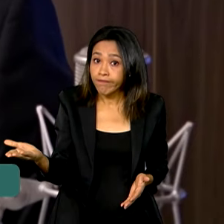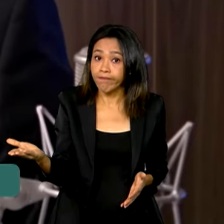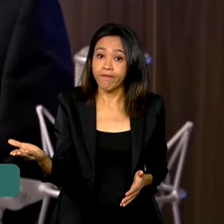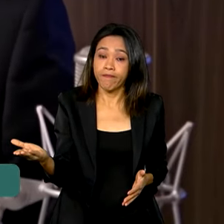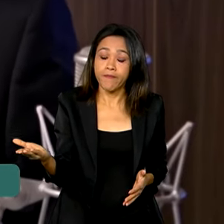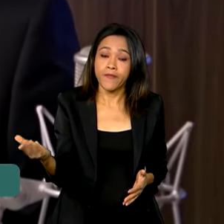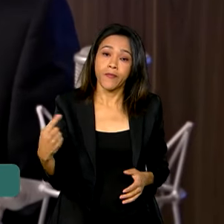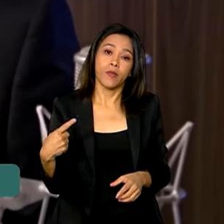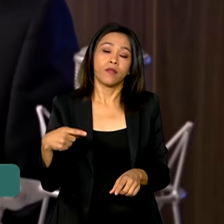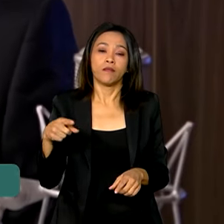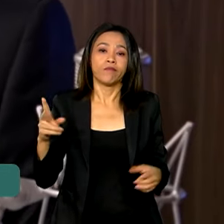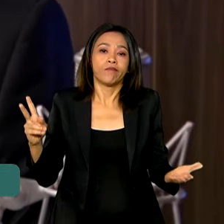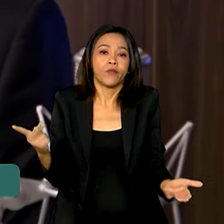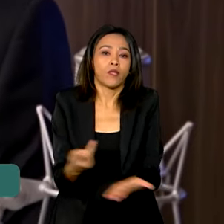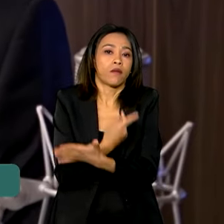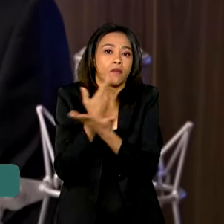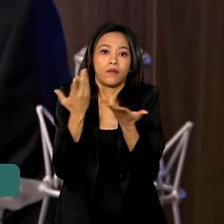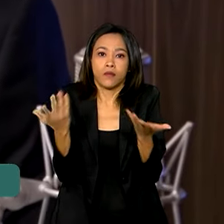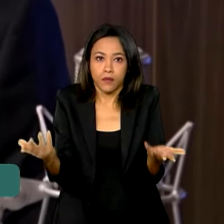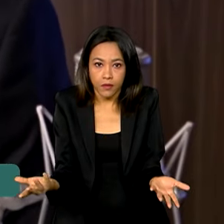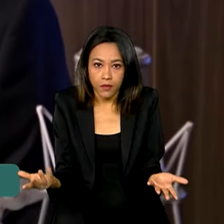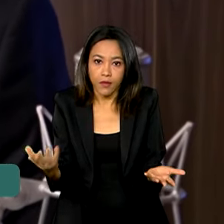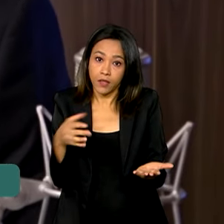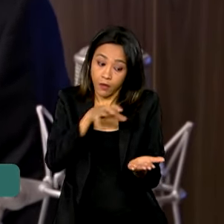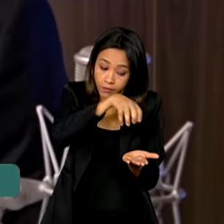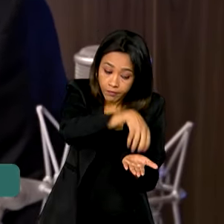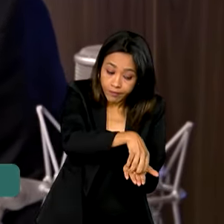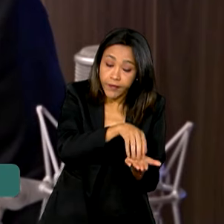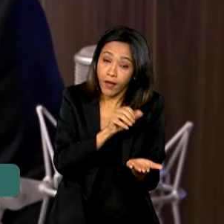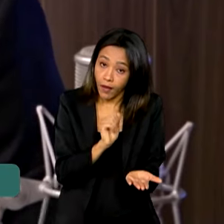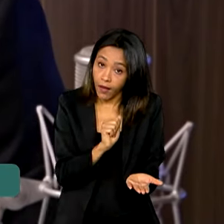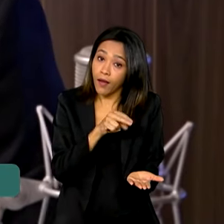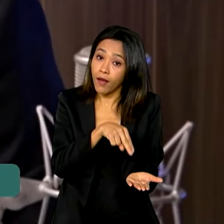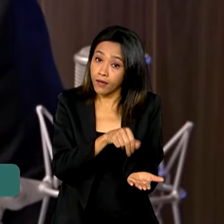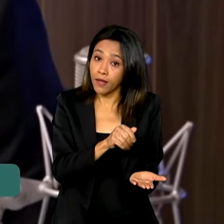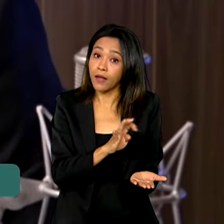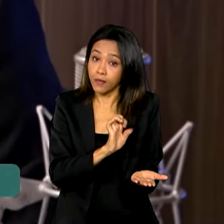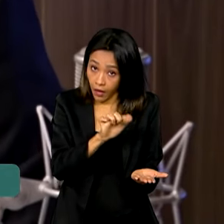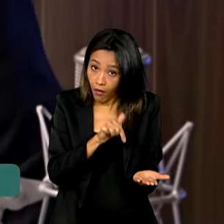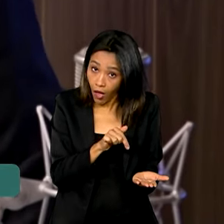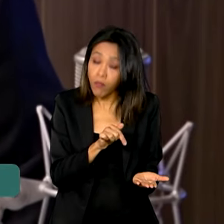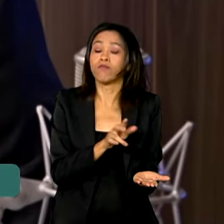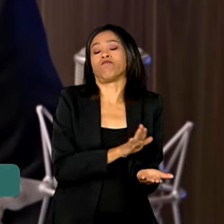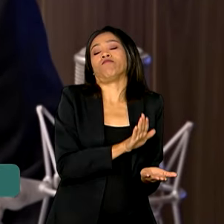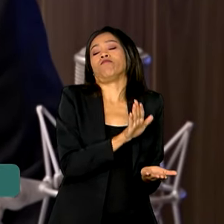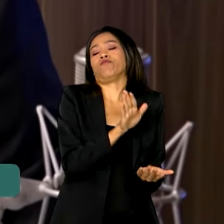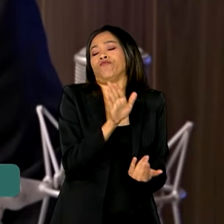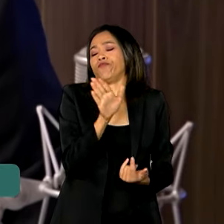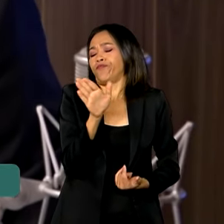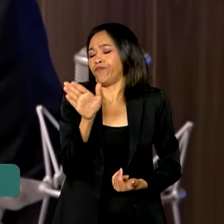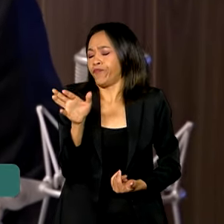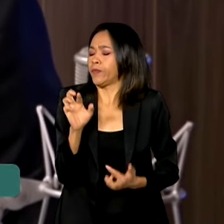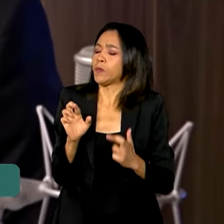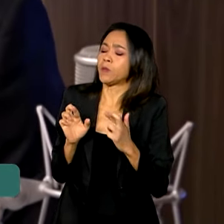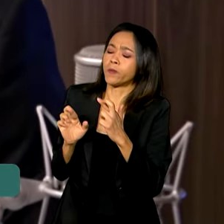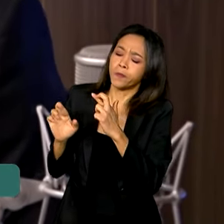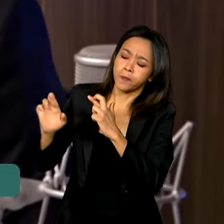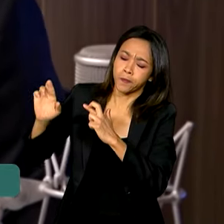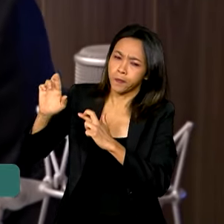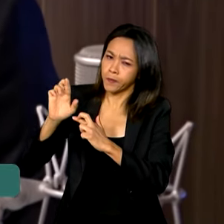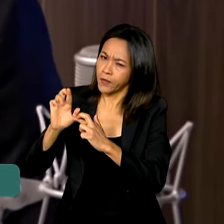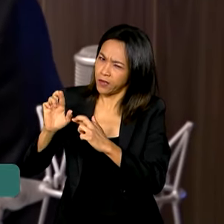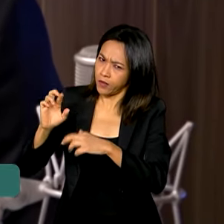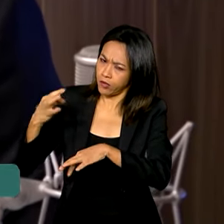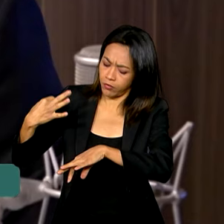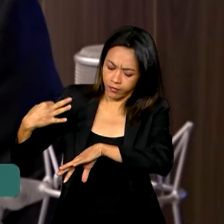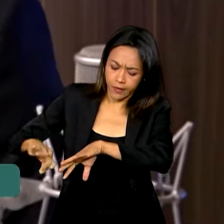Diante dessa situação, a agência Anatel saiu a campo com uma fiscalização para poder verificar se isso